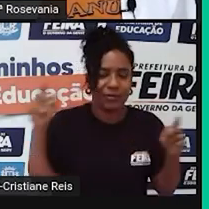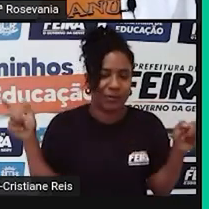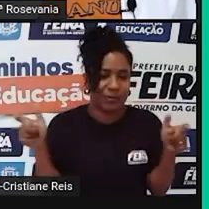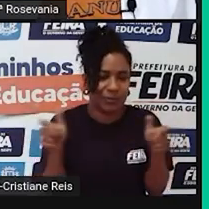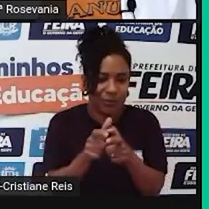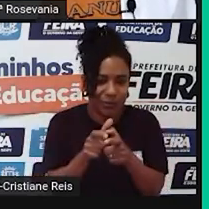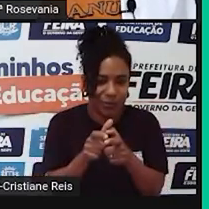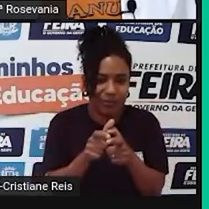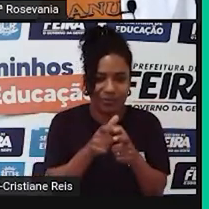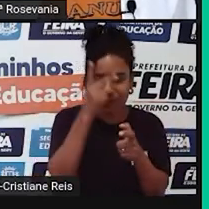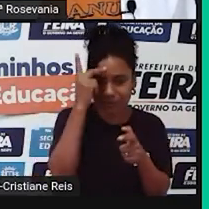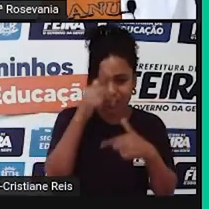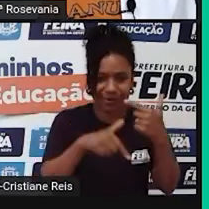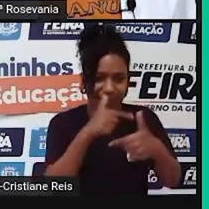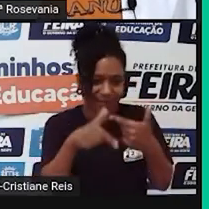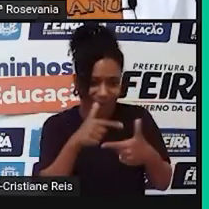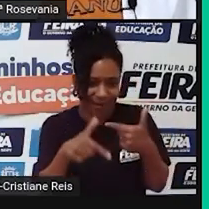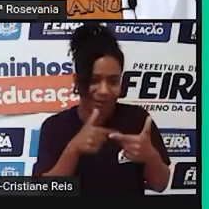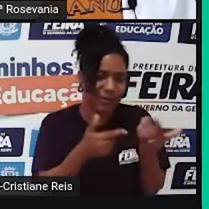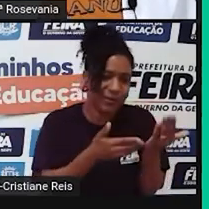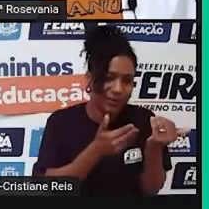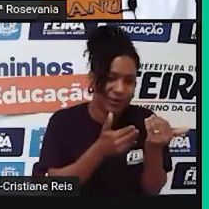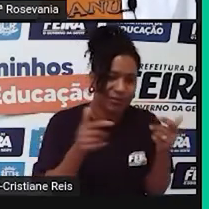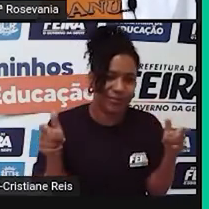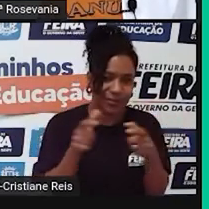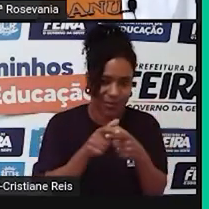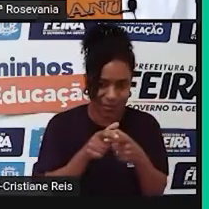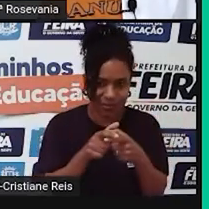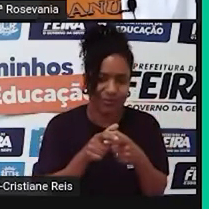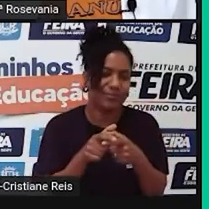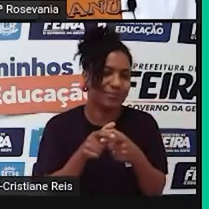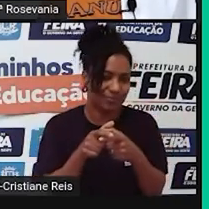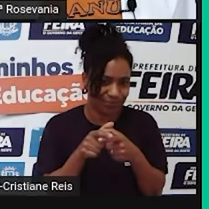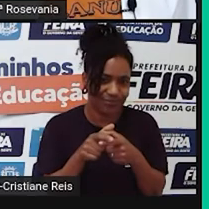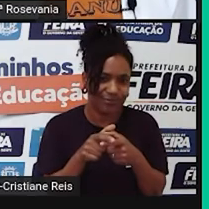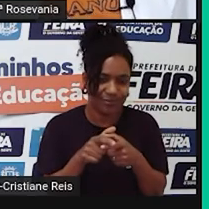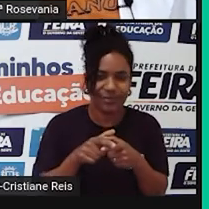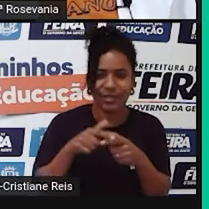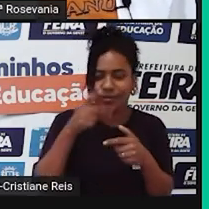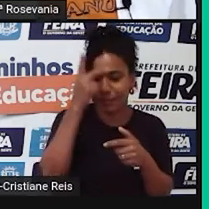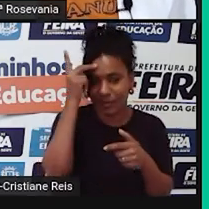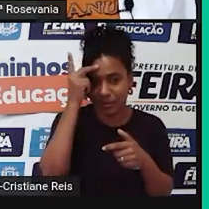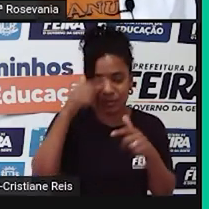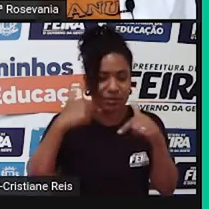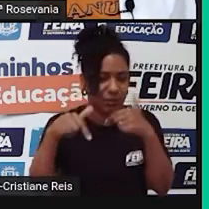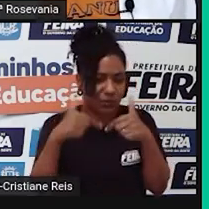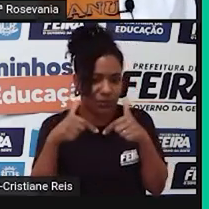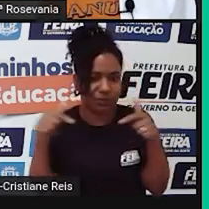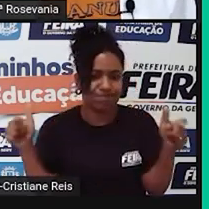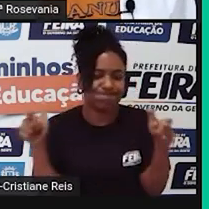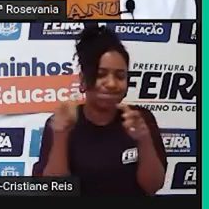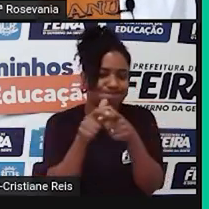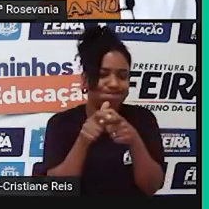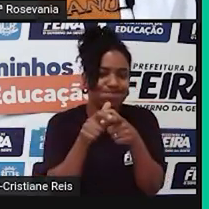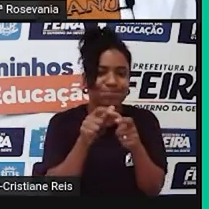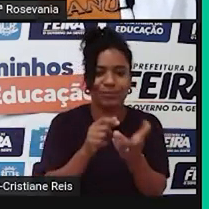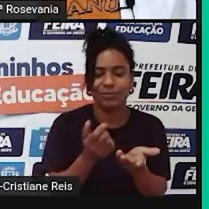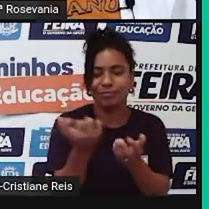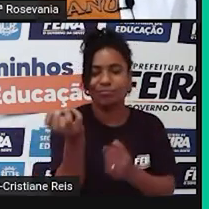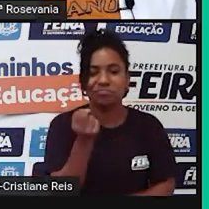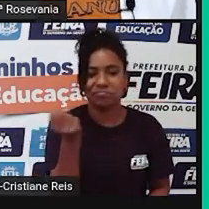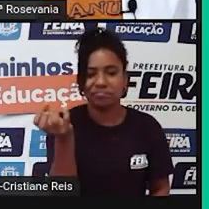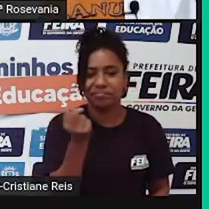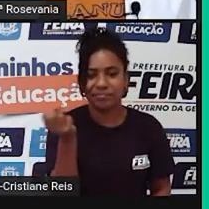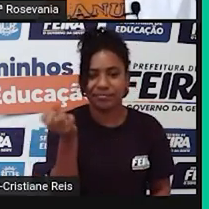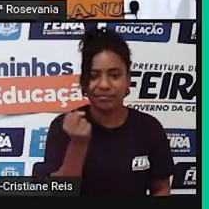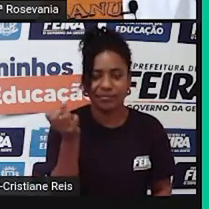pessoas entrando no mercado de trabalho, eu estou reduzindo o número de pessoas que já estavam no mercado de trabalho, e estou